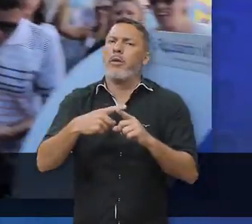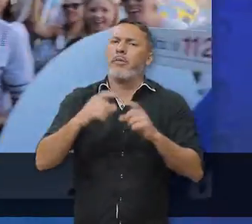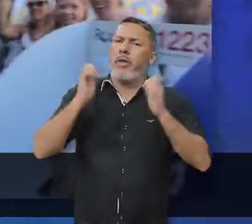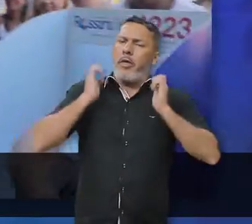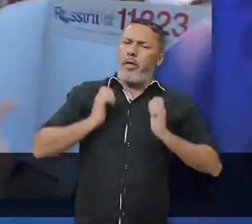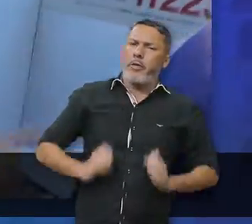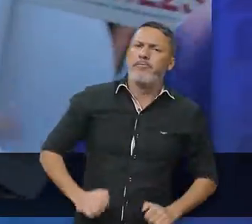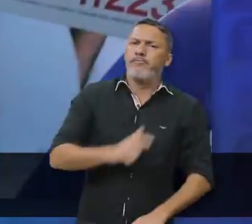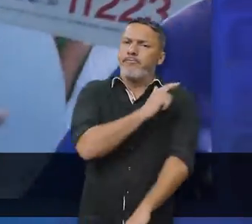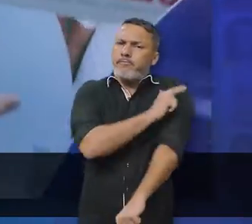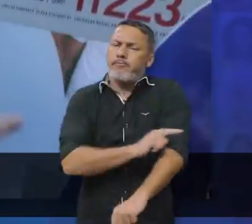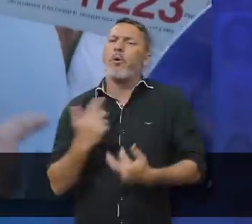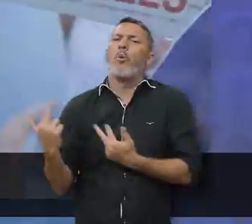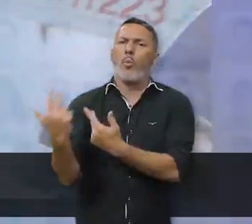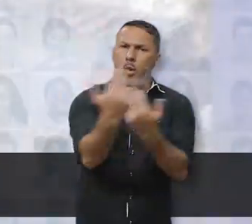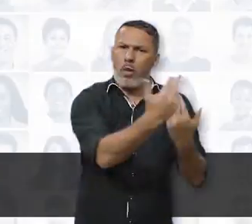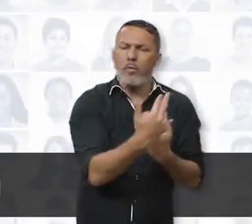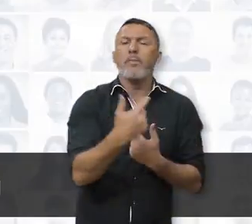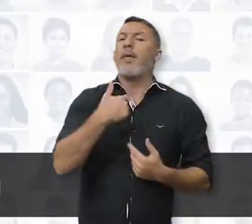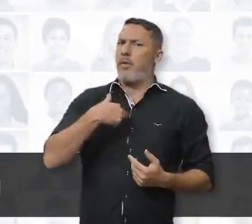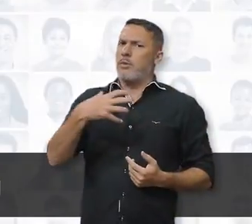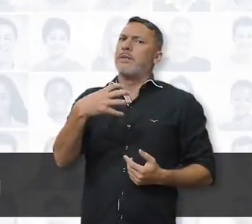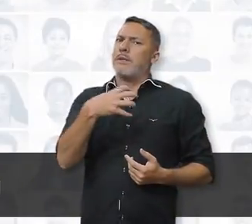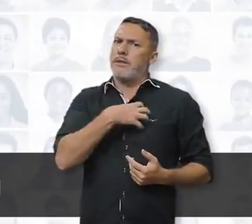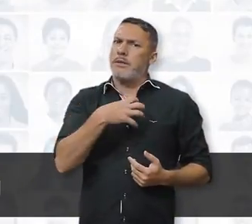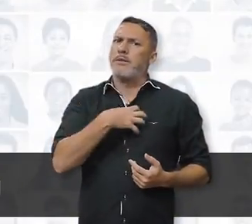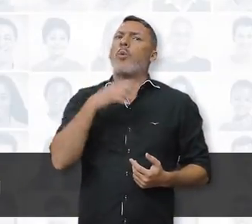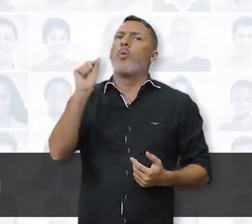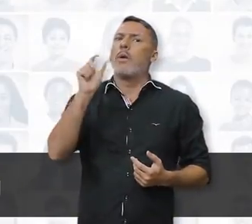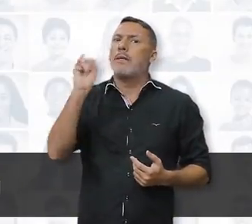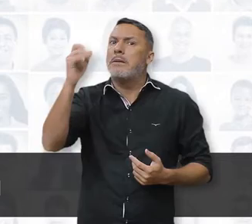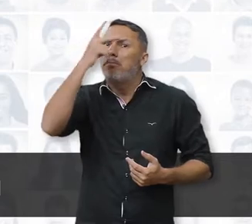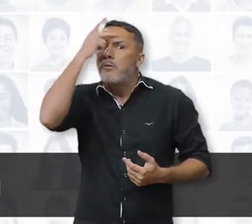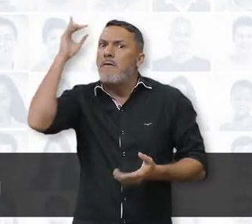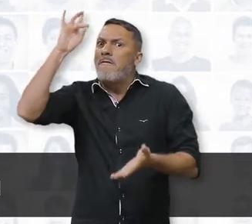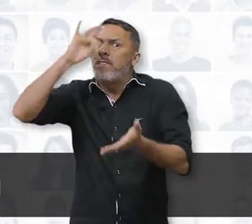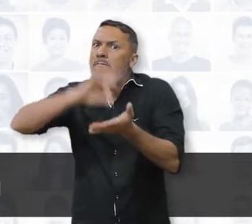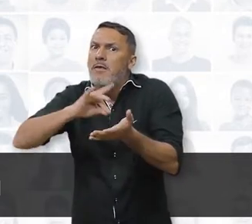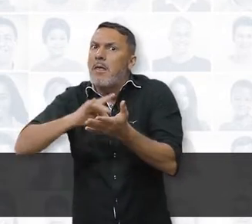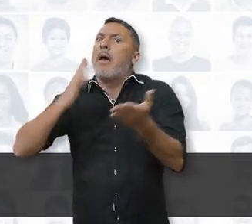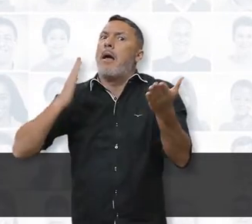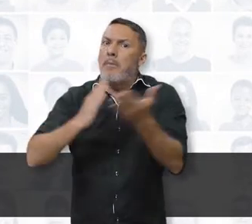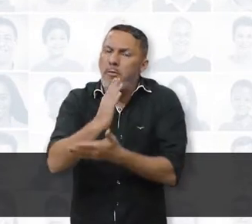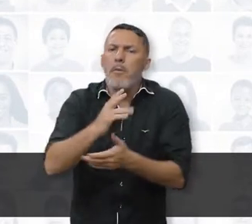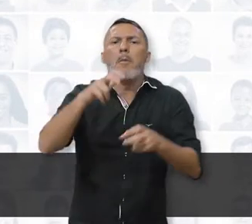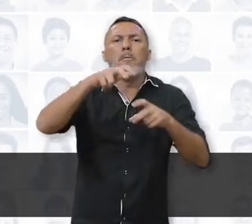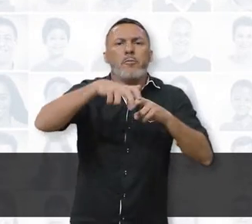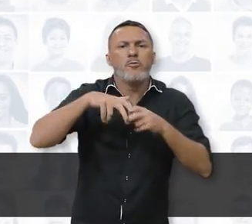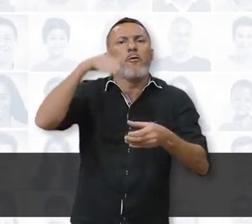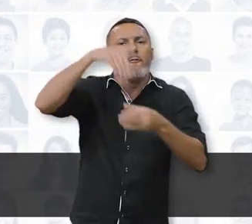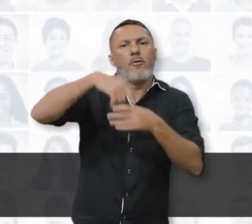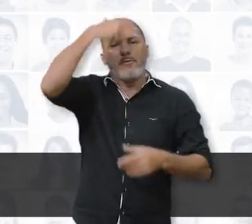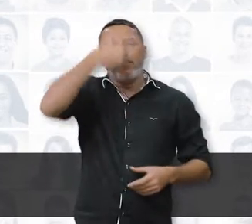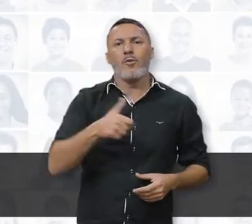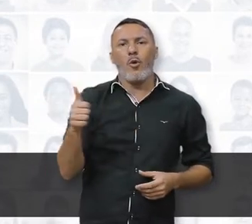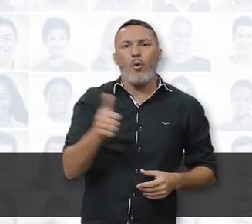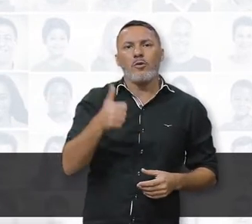Pois só honestidade gera honestidade. É o que eu sinto de quem no Onestômetro passou. Por isso, vote